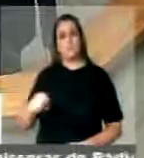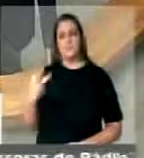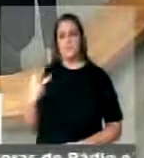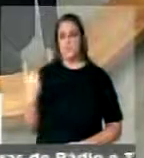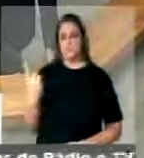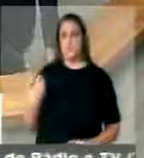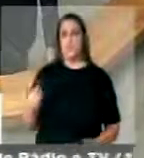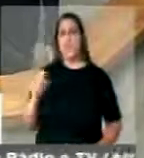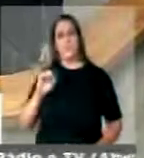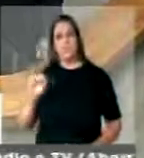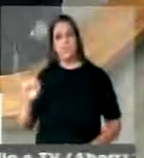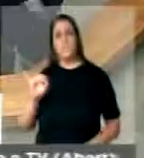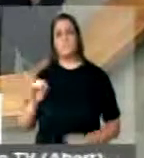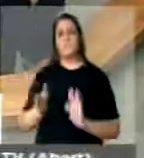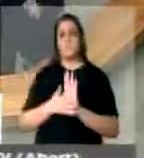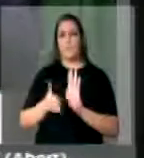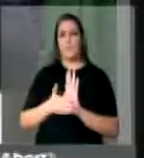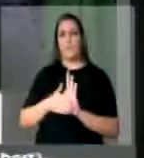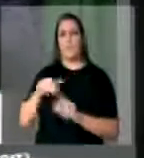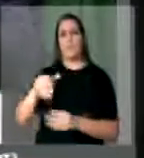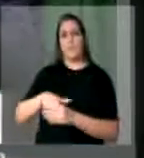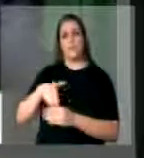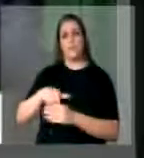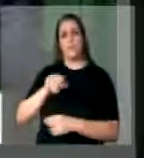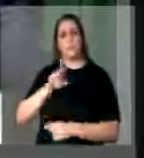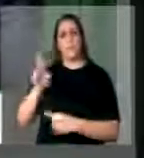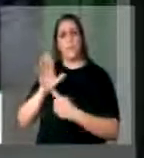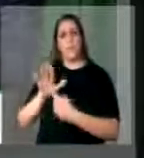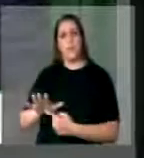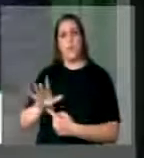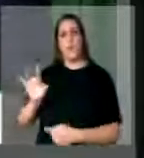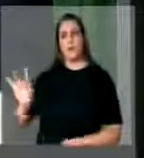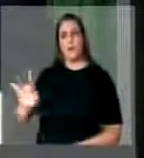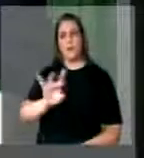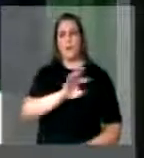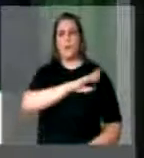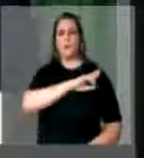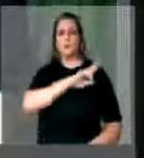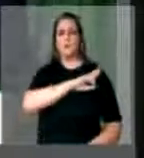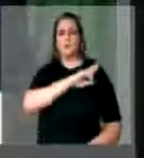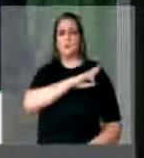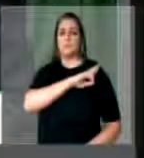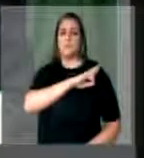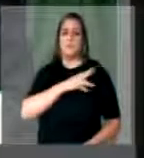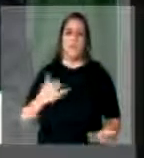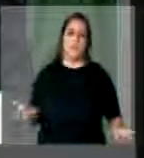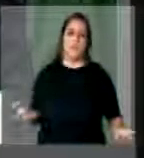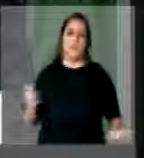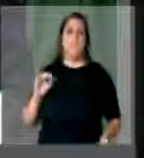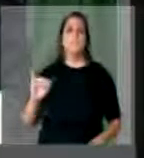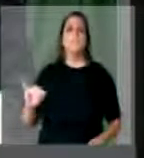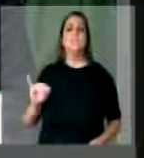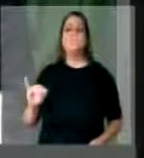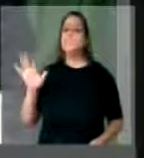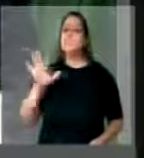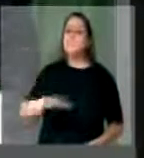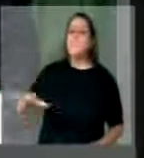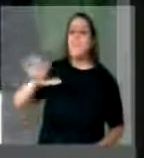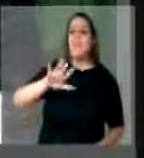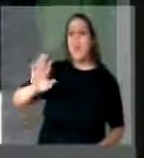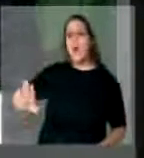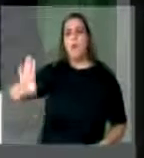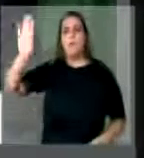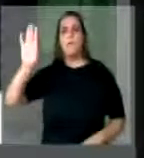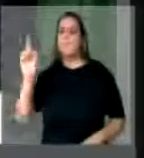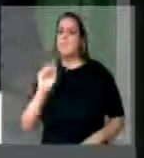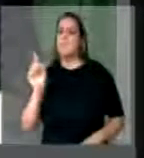for votação nominal, cada um assume a sua responsabilidade. Uma votação simbólica esconde a vontade de cada